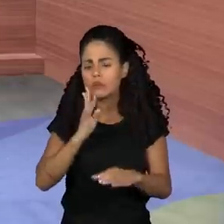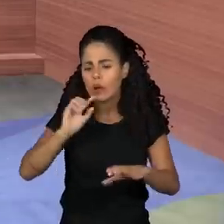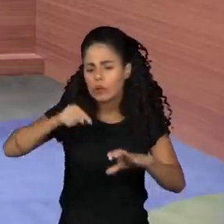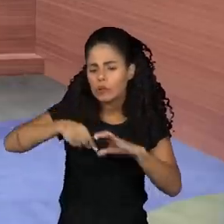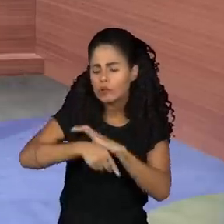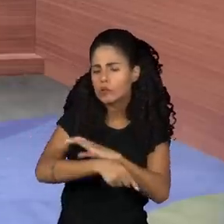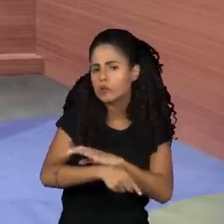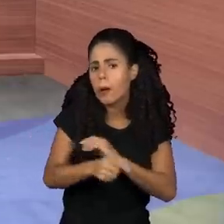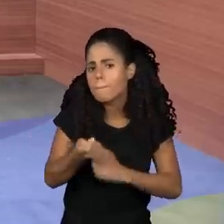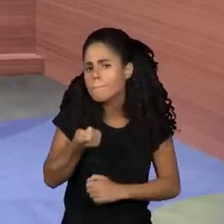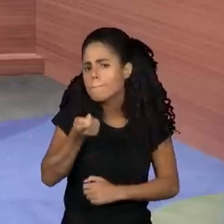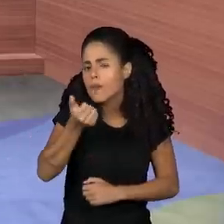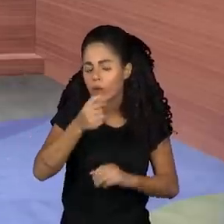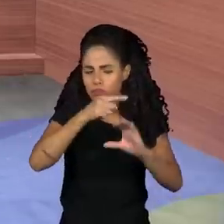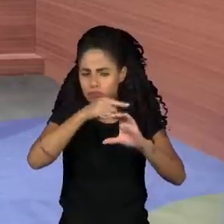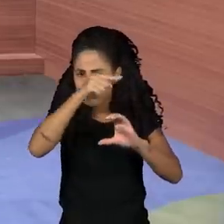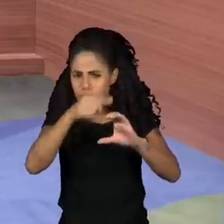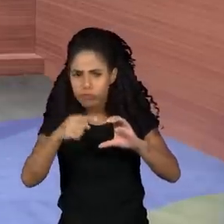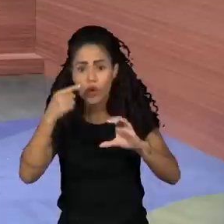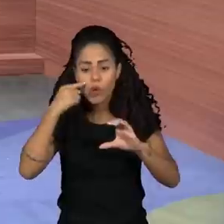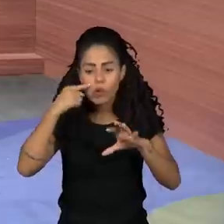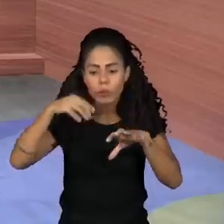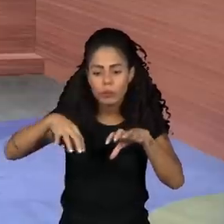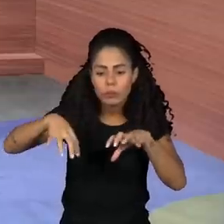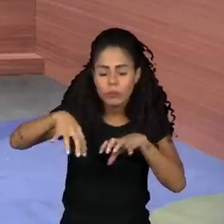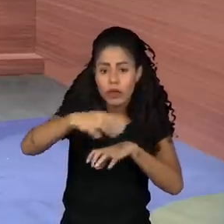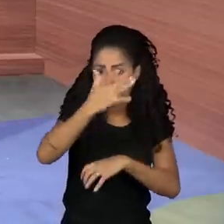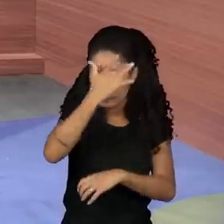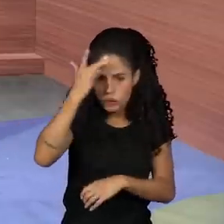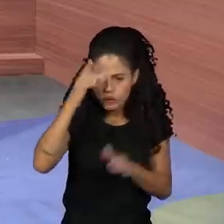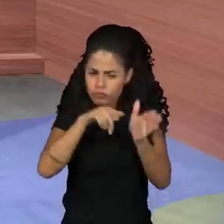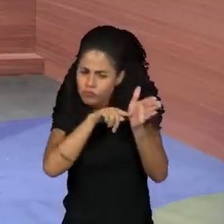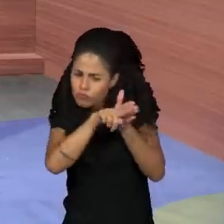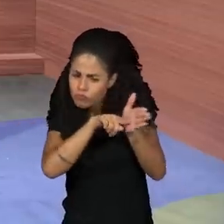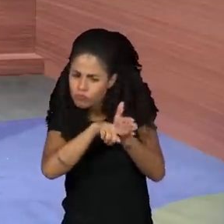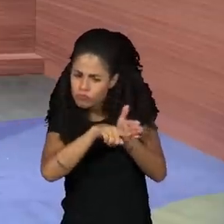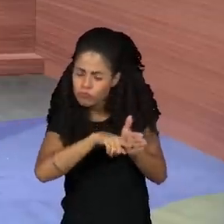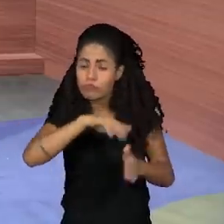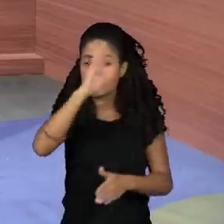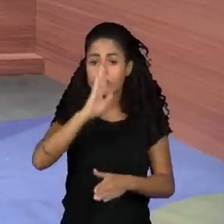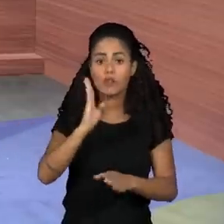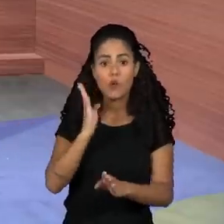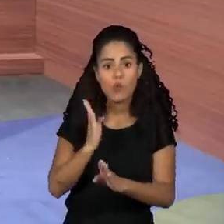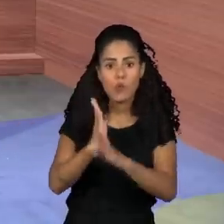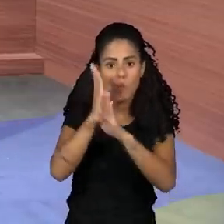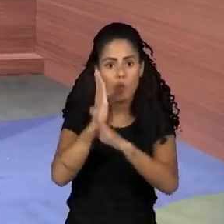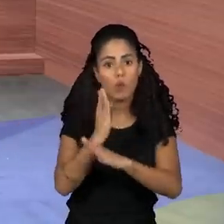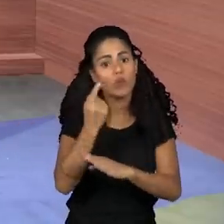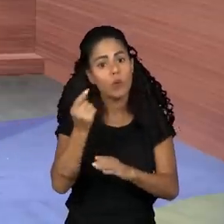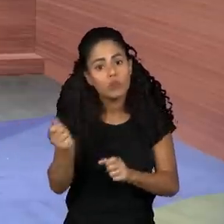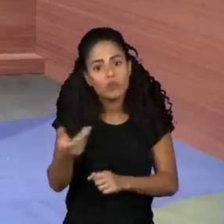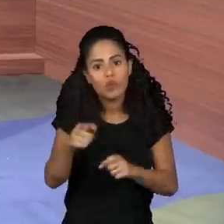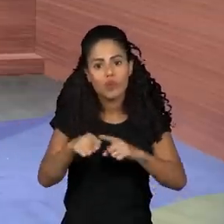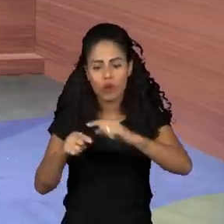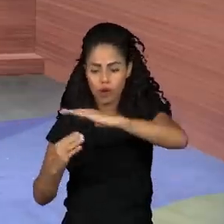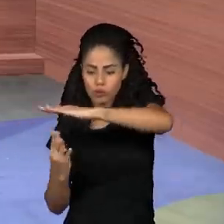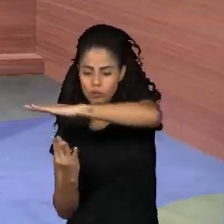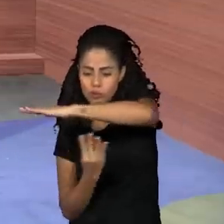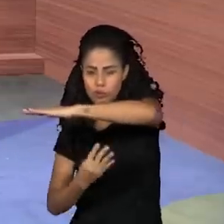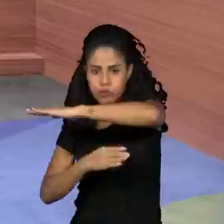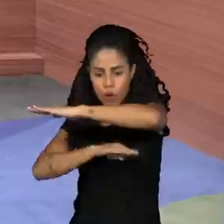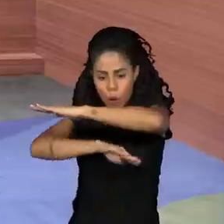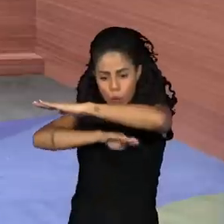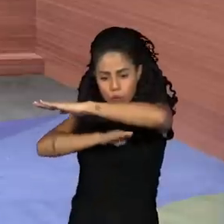pela ciência. Em um mapeamento inédito, pesquisadores brasileiros encontraram um novo ecossistema marinho, um